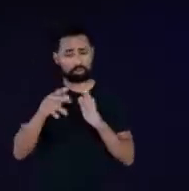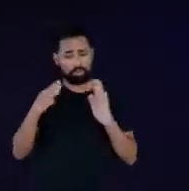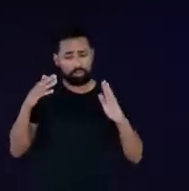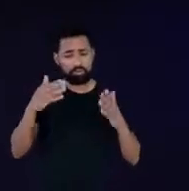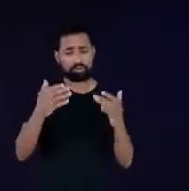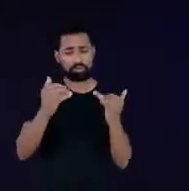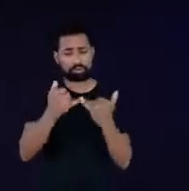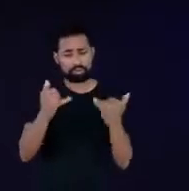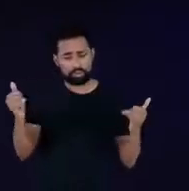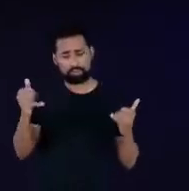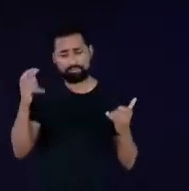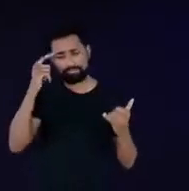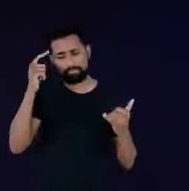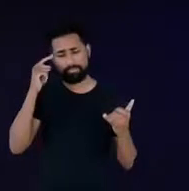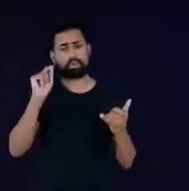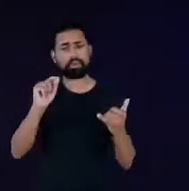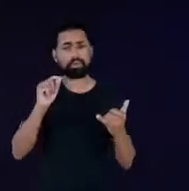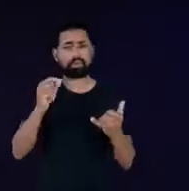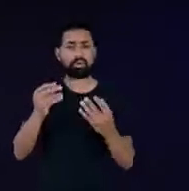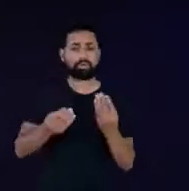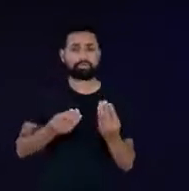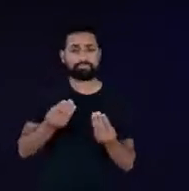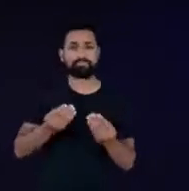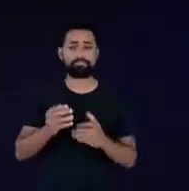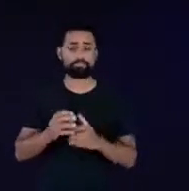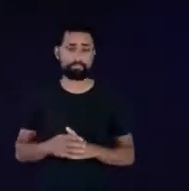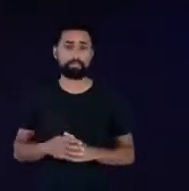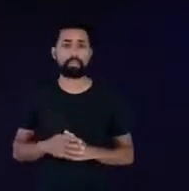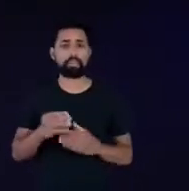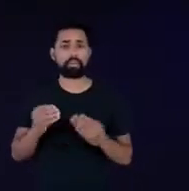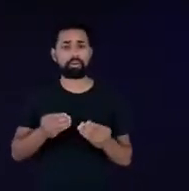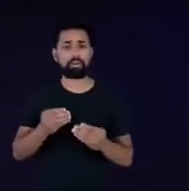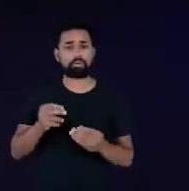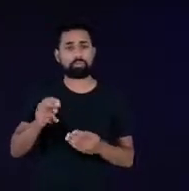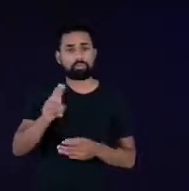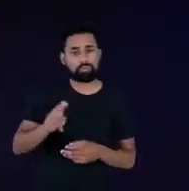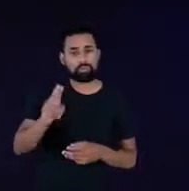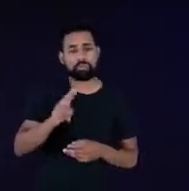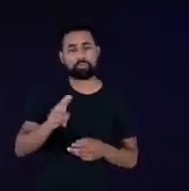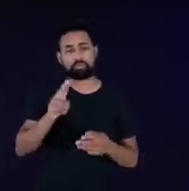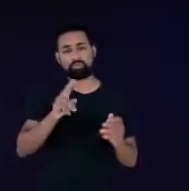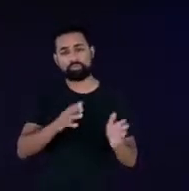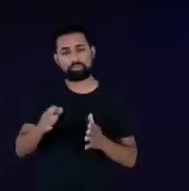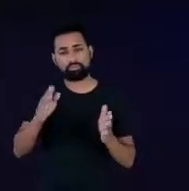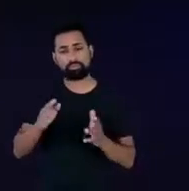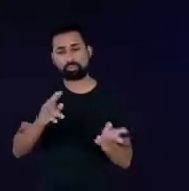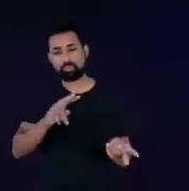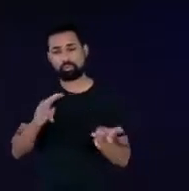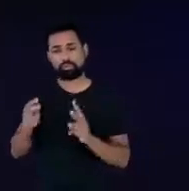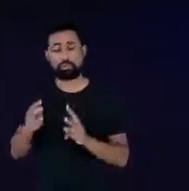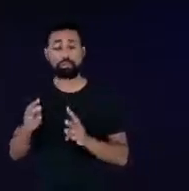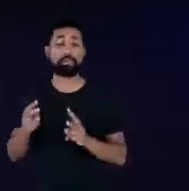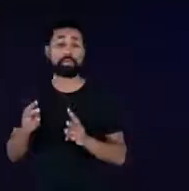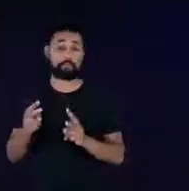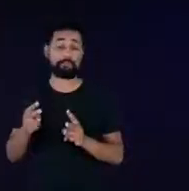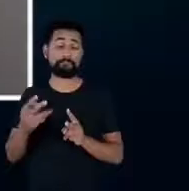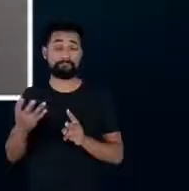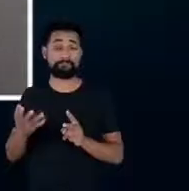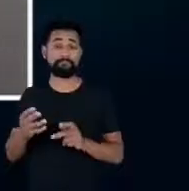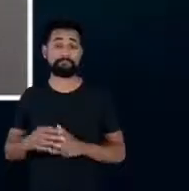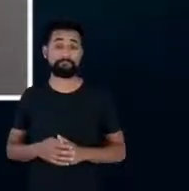que eu tenho que tirar de consumo de demanda e transformar isso em